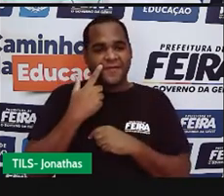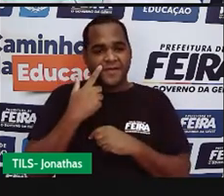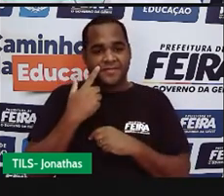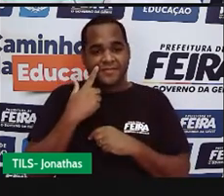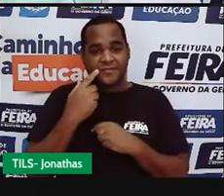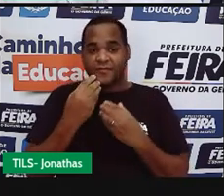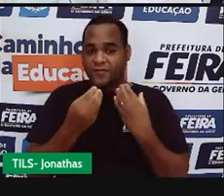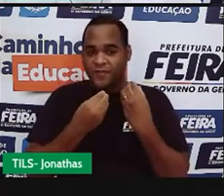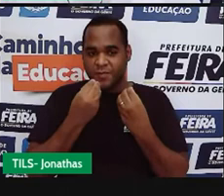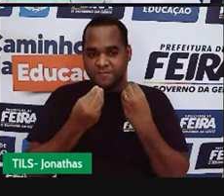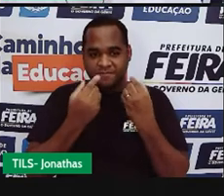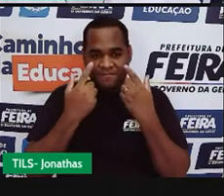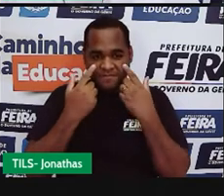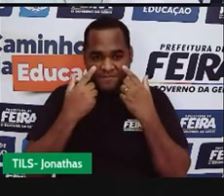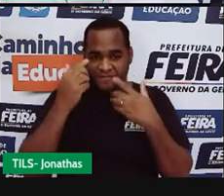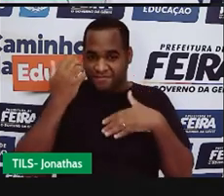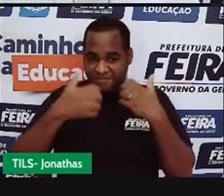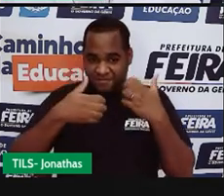comigo.